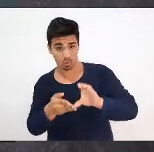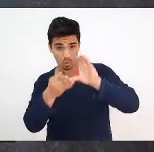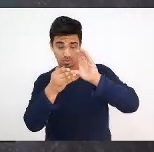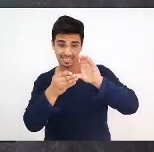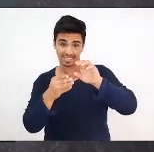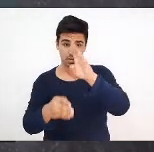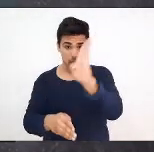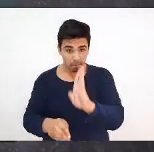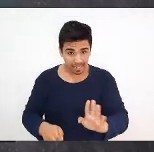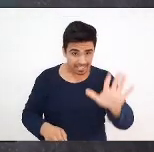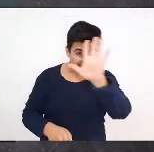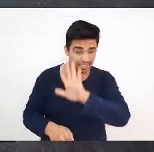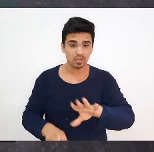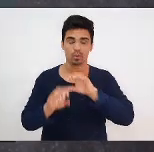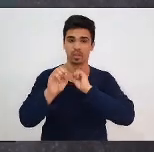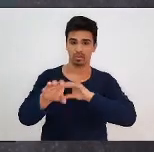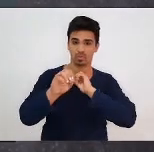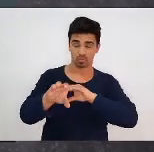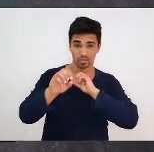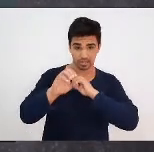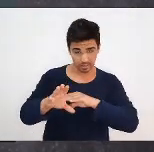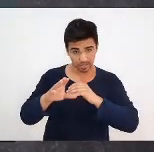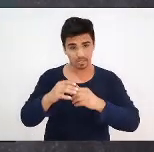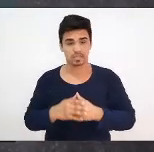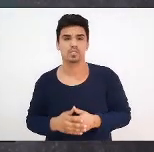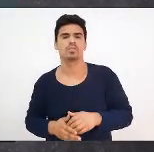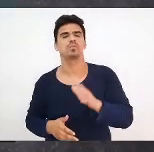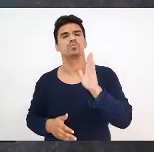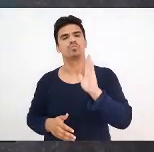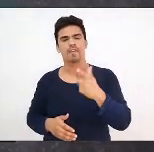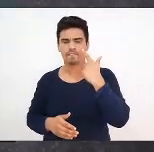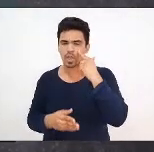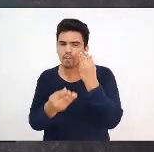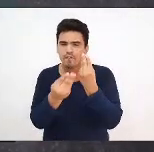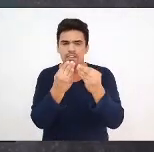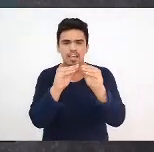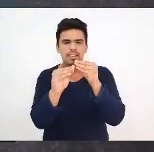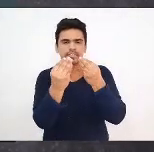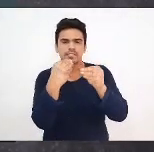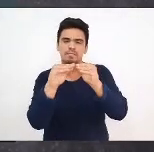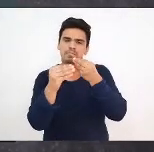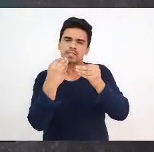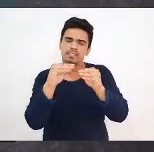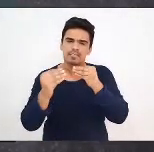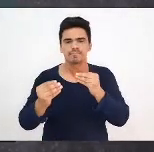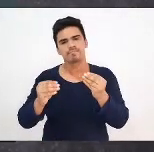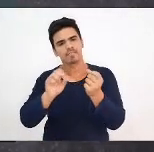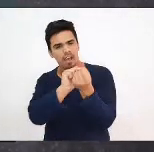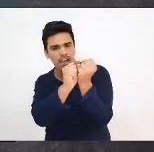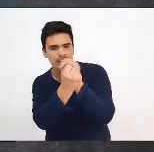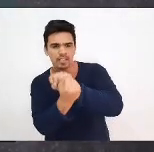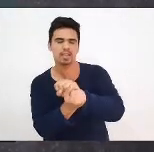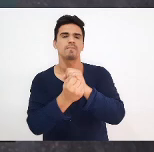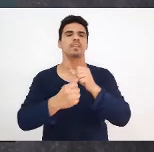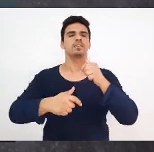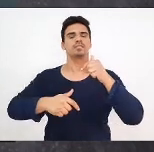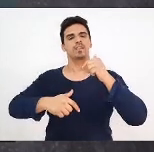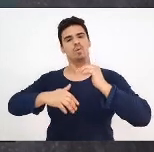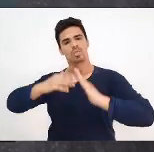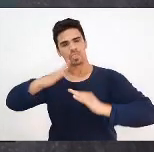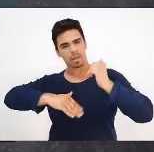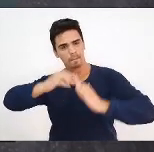em que sugeria a flexibilização das práticas e estágios para também